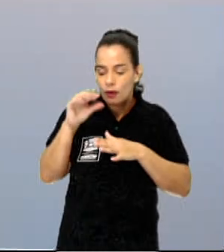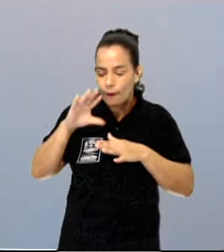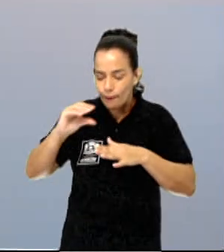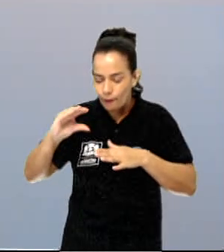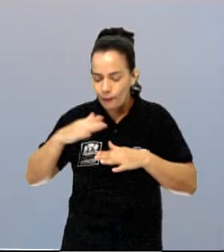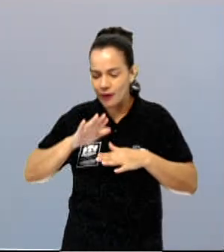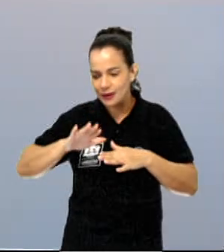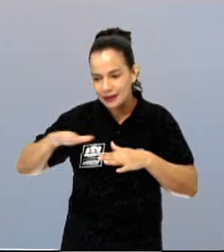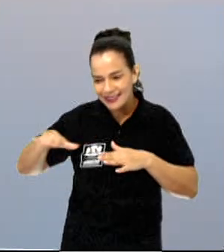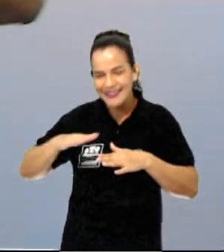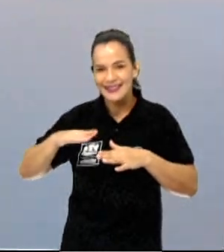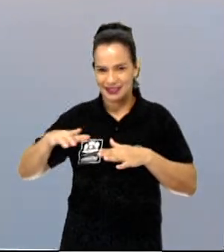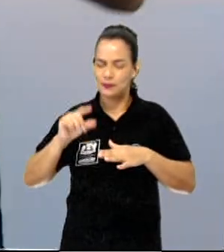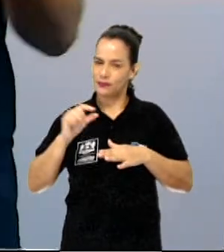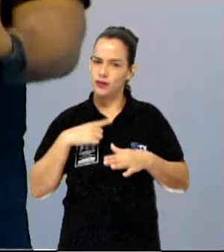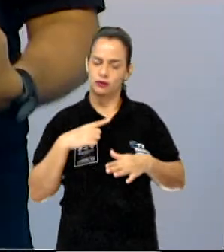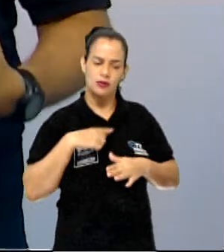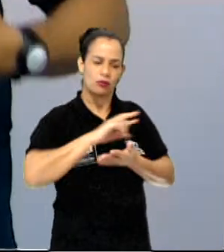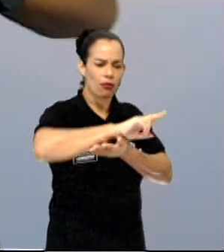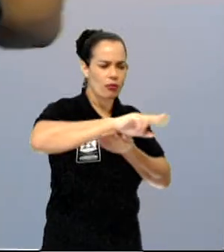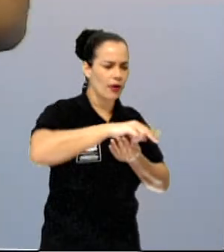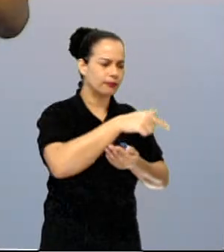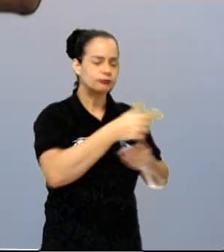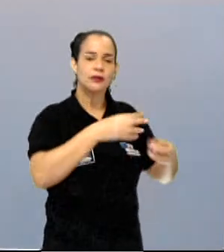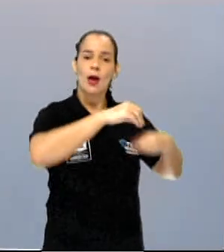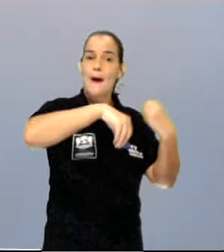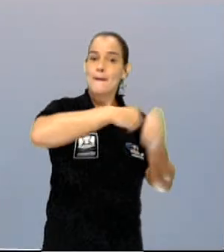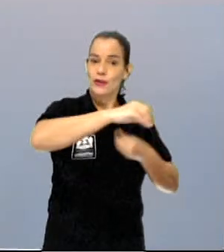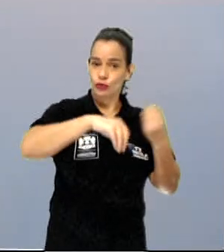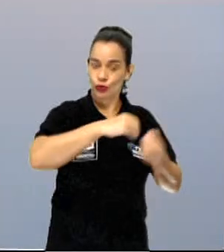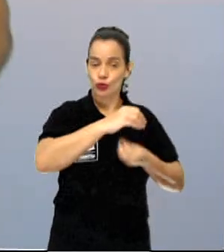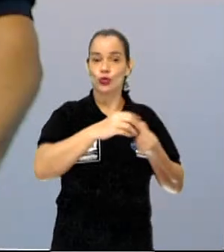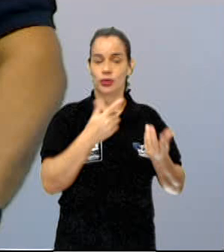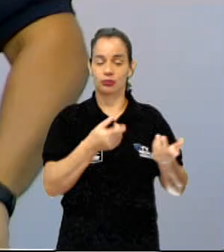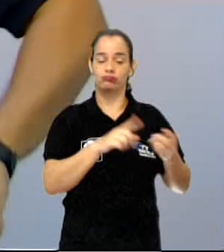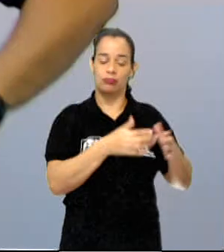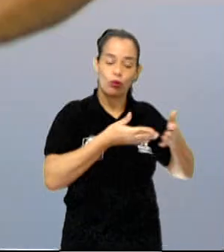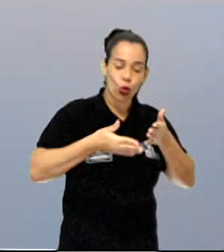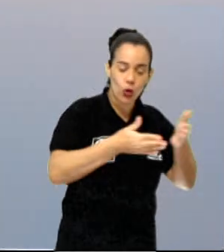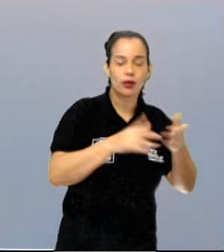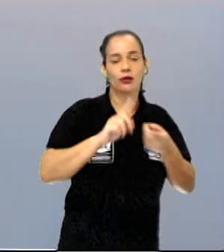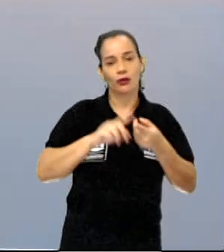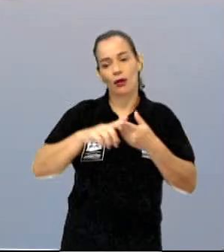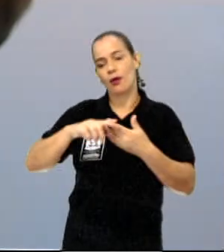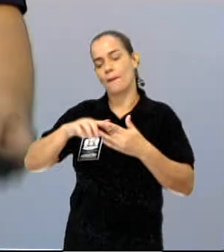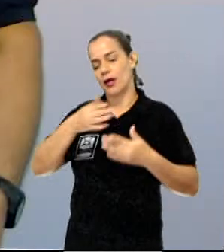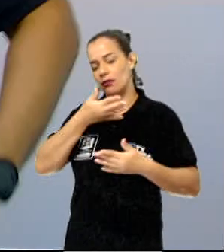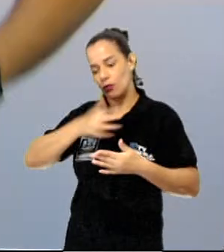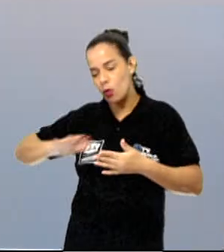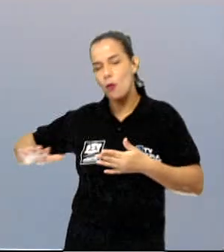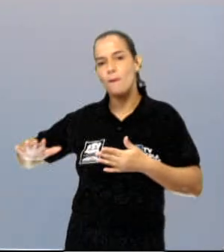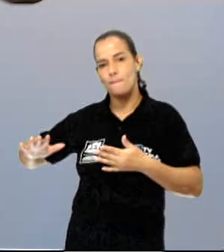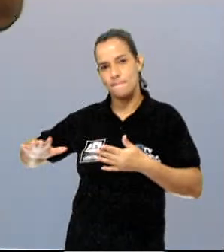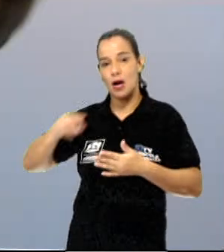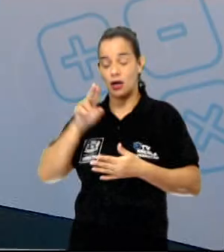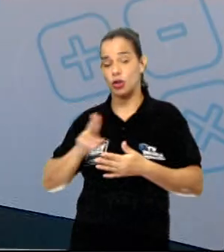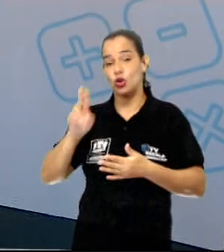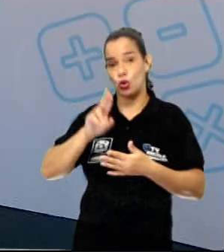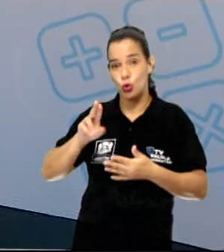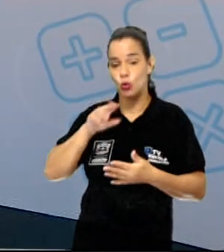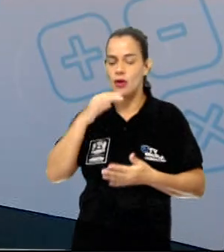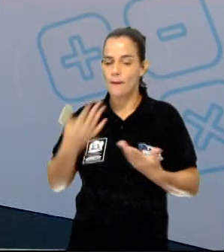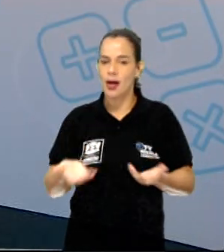Mas ali, nós temos espécies, tanto do rio quanto do mar, que usam o manguezal para se reproduzir, para se